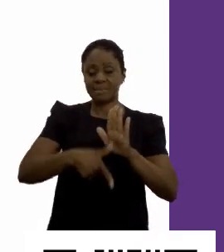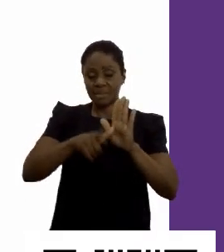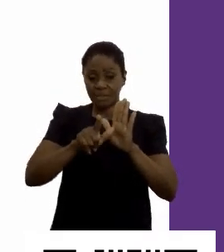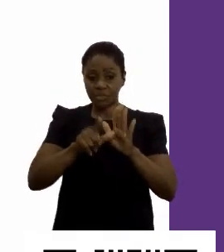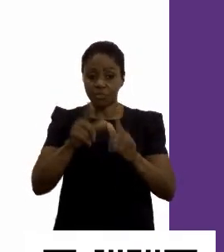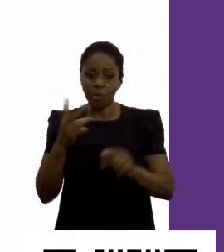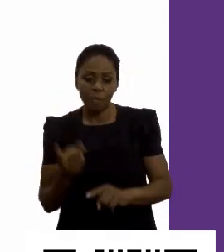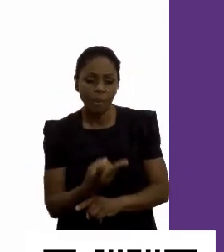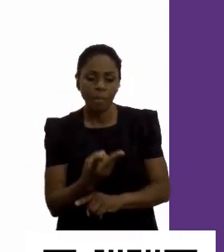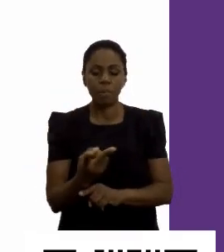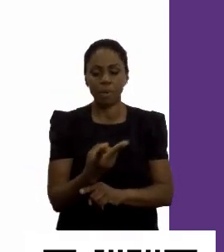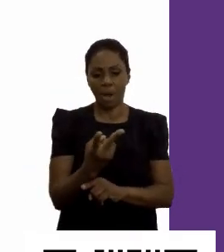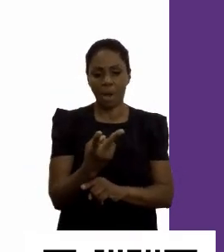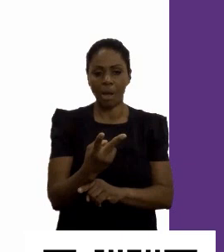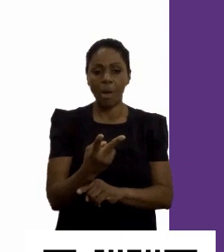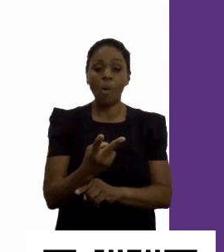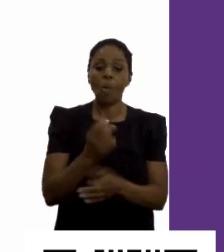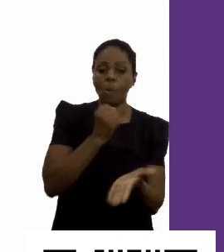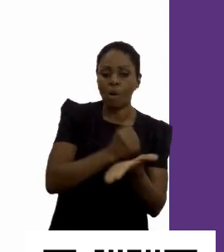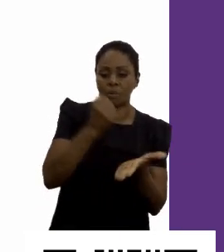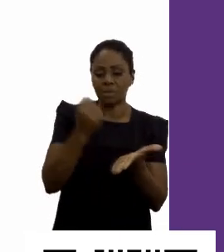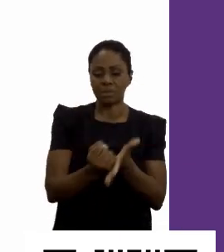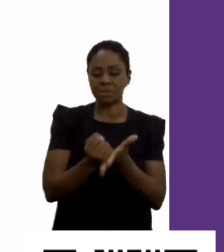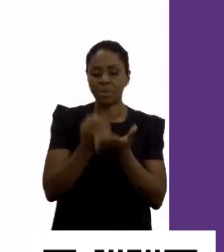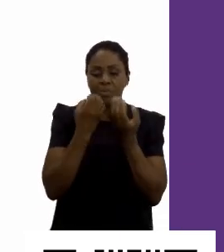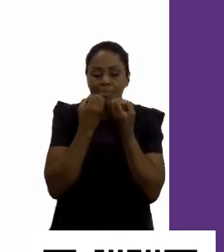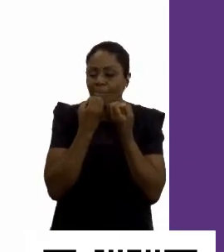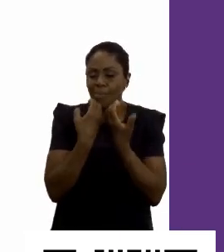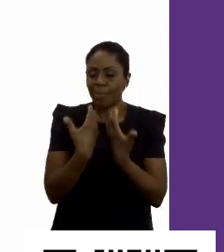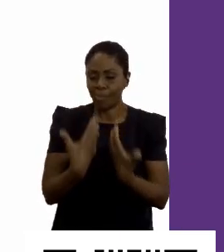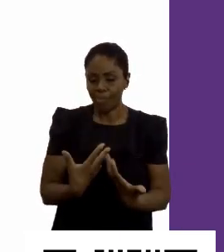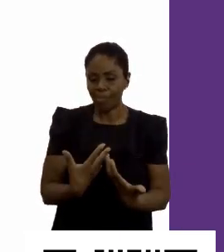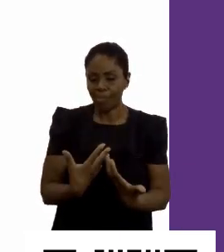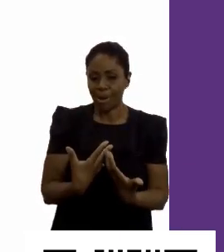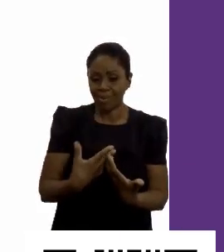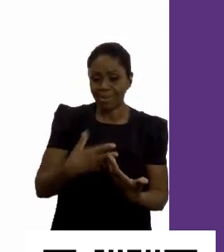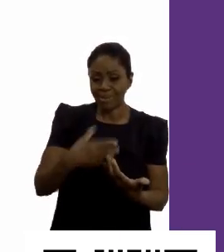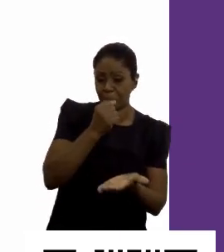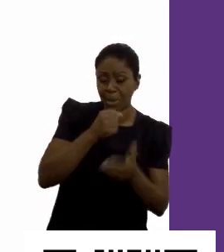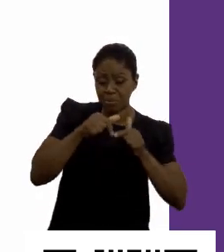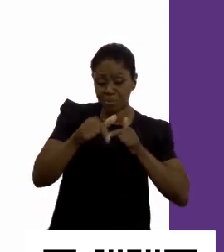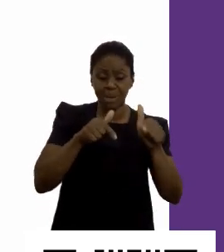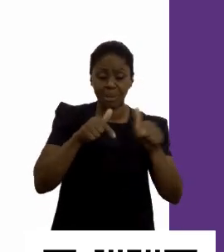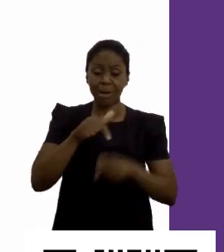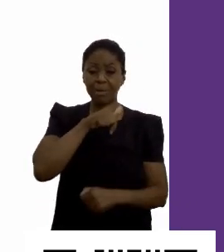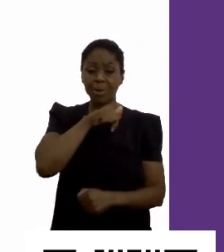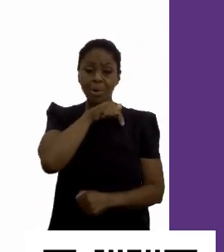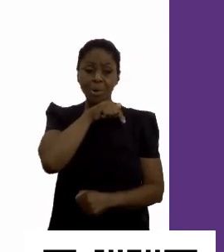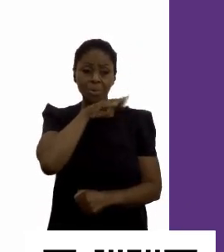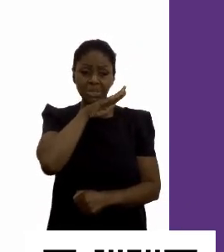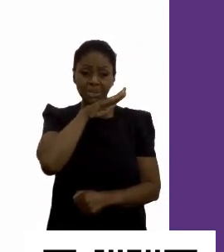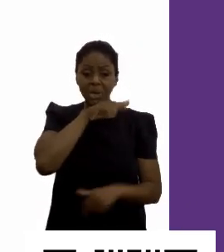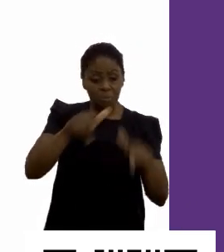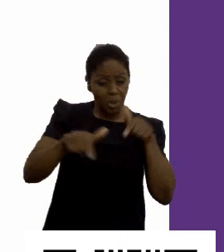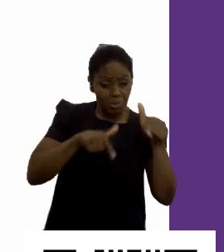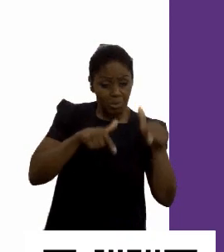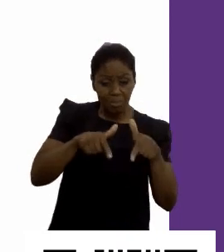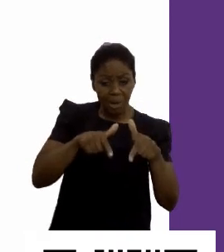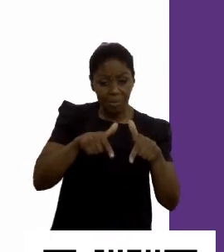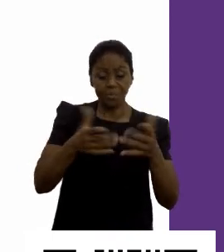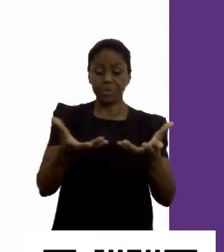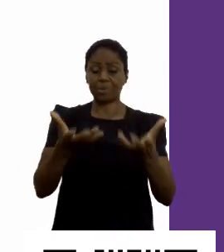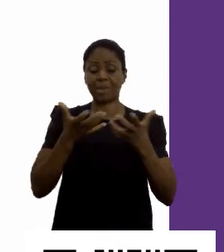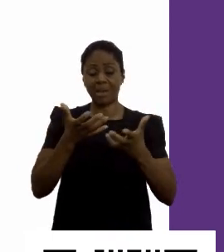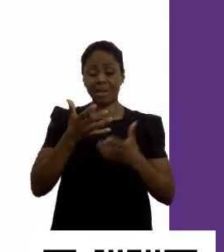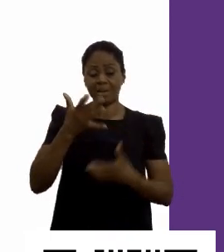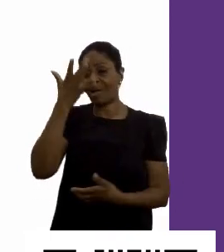Vou procurar um emprego. Mas qual é o melhor emprego? Porque se eu pego um emprego hoje, que não é o emprego ideal, não é a posição ideal para mim, talvez